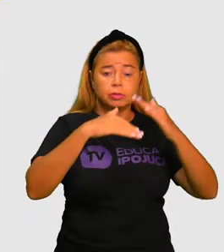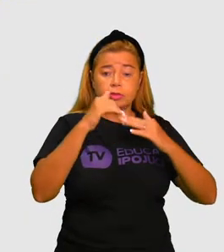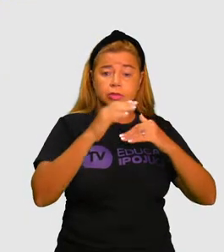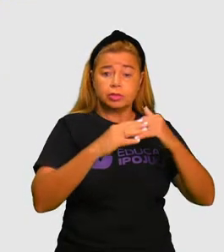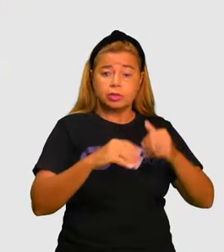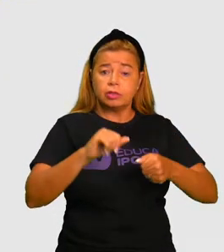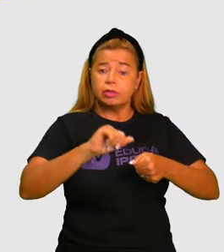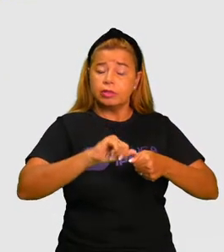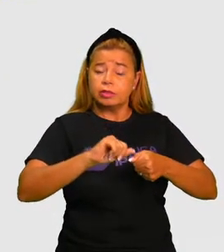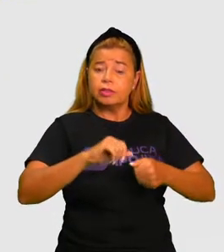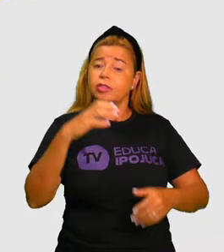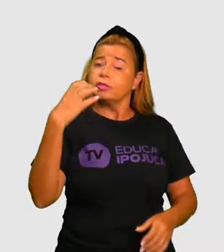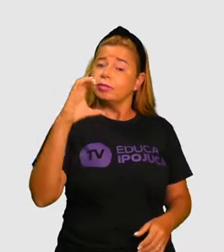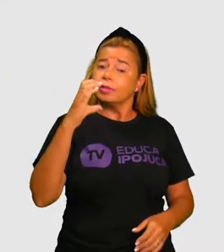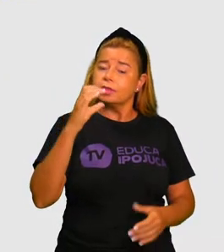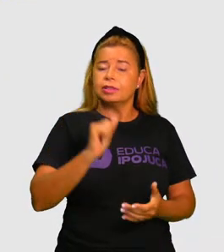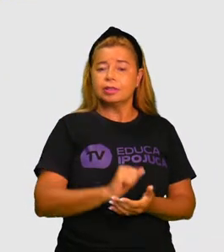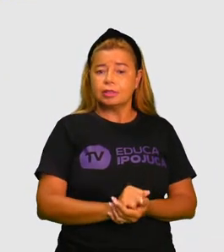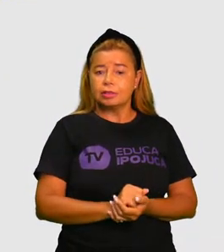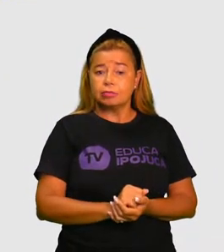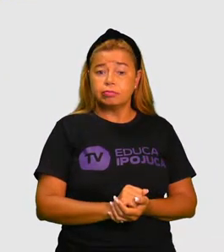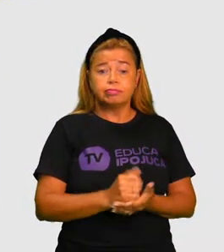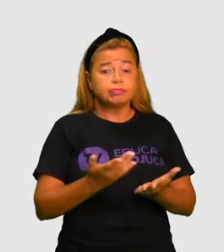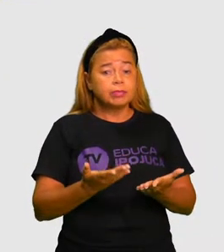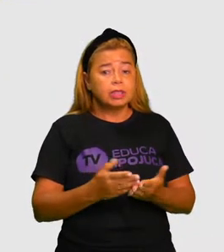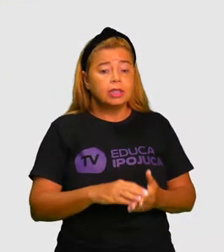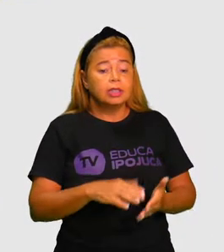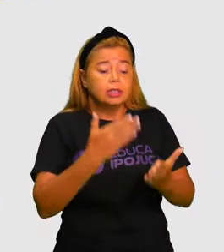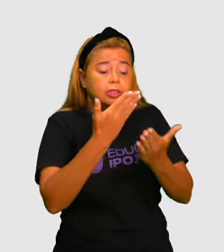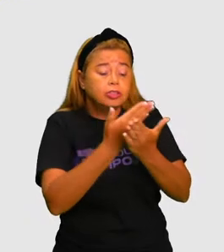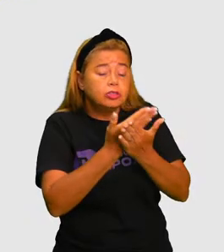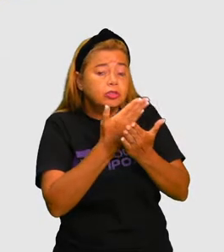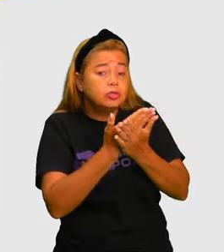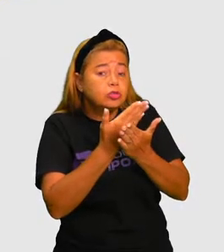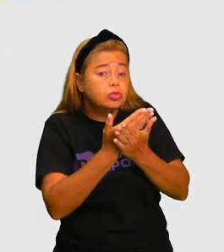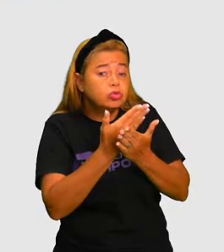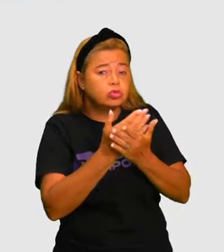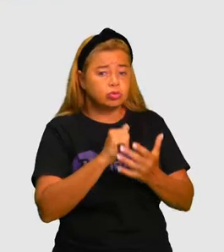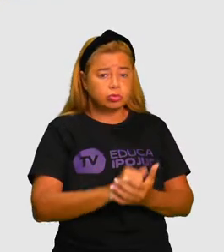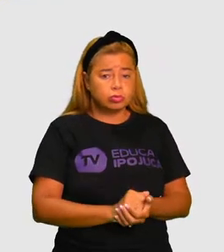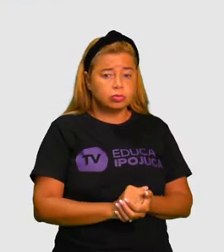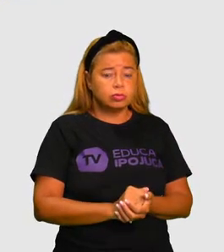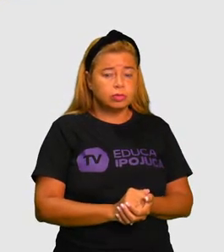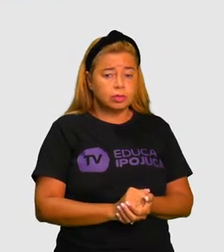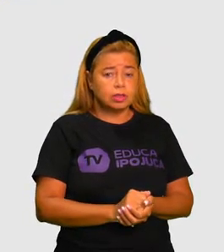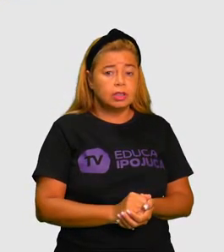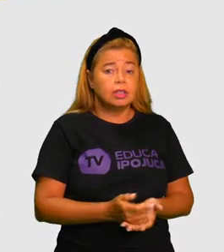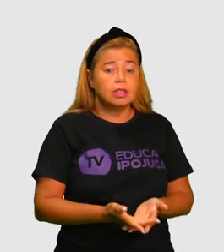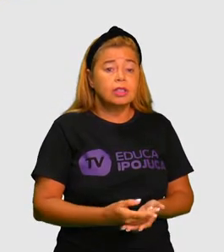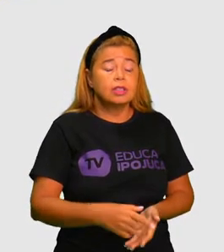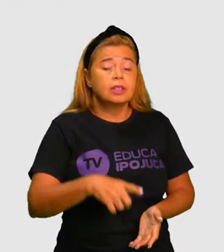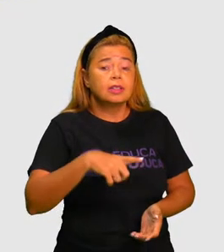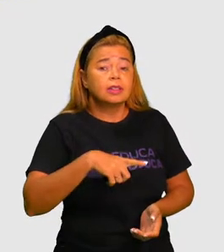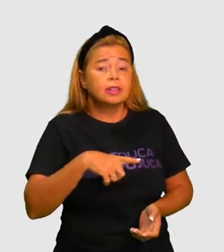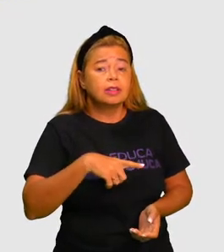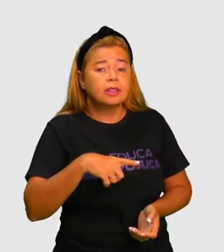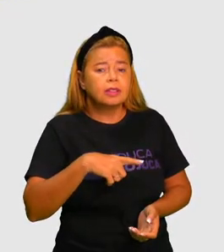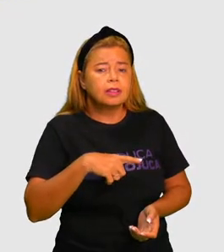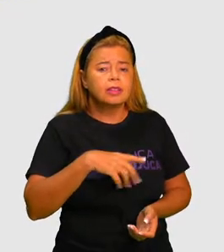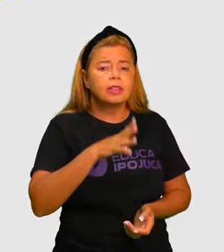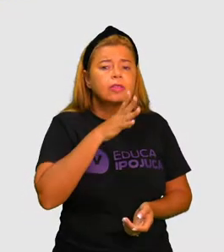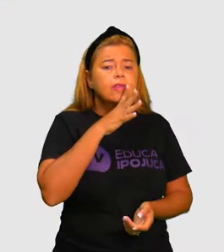ciência, ou seja, ele que estuda, que obtém conhecimento a partir de um método